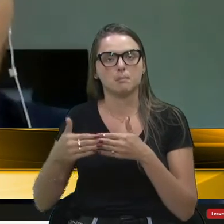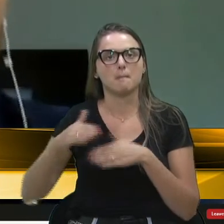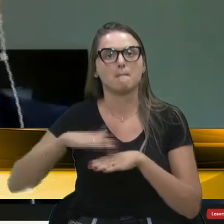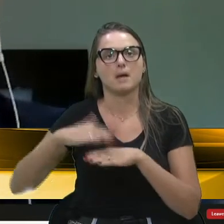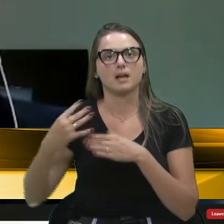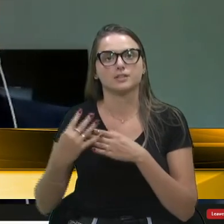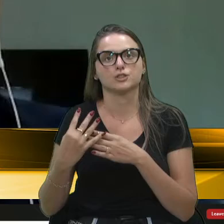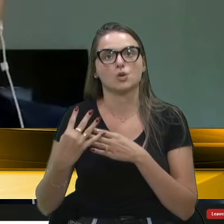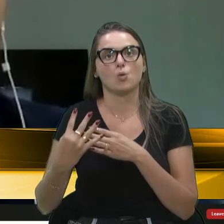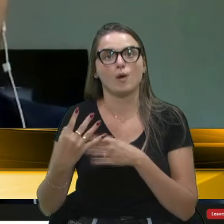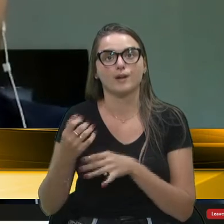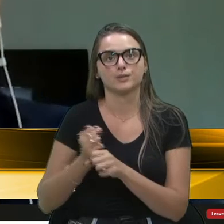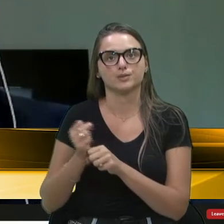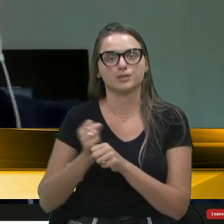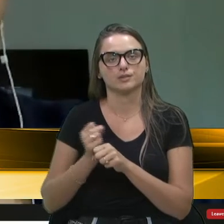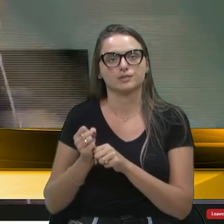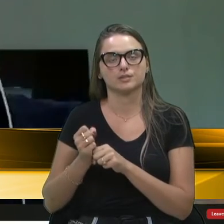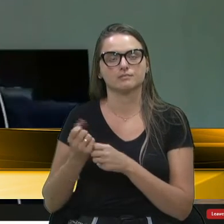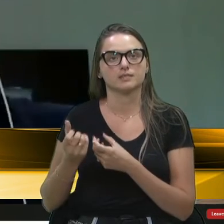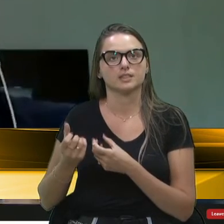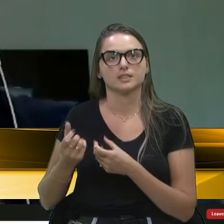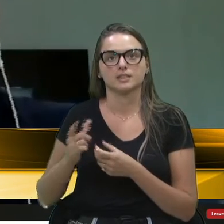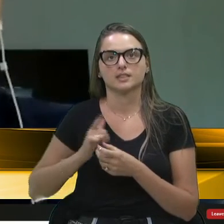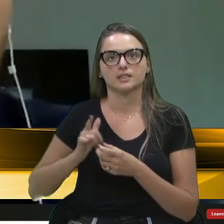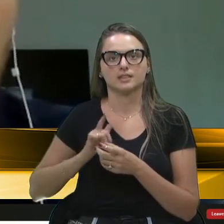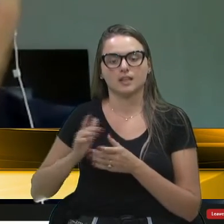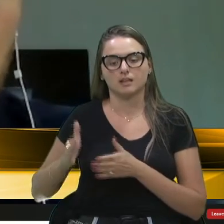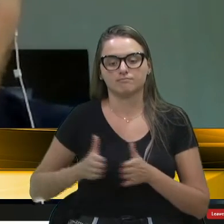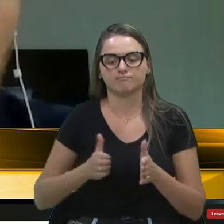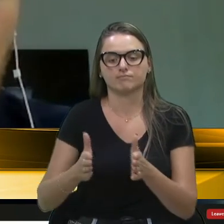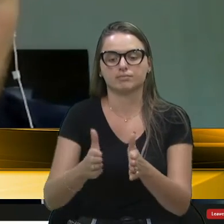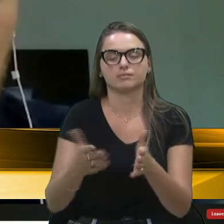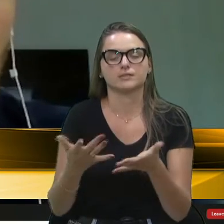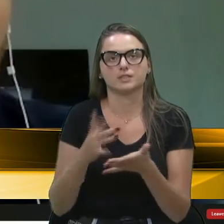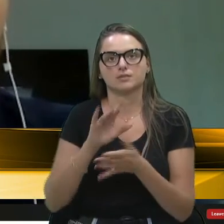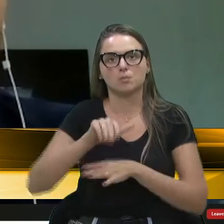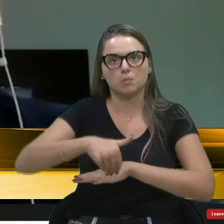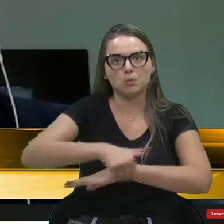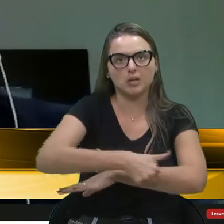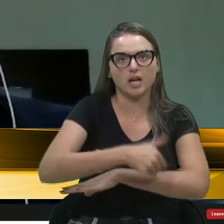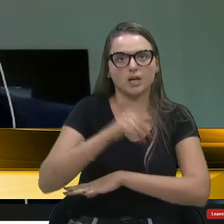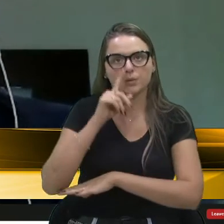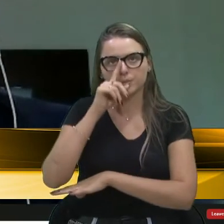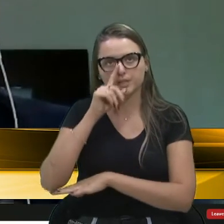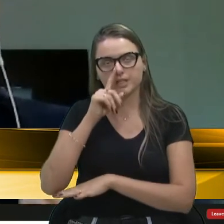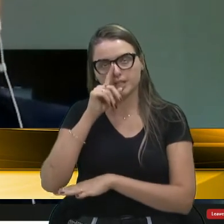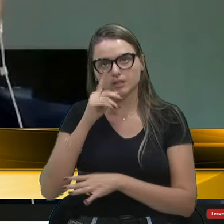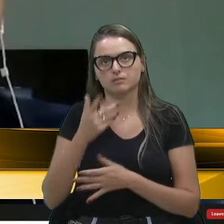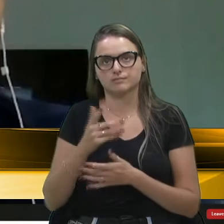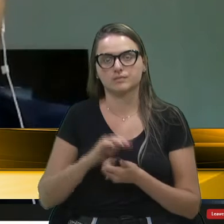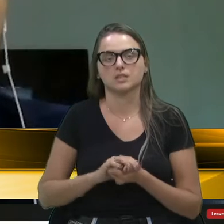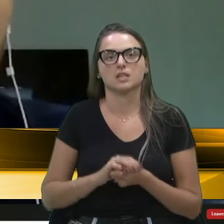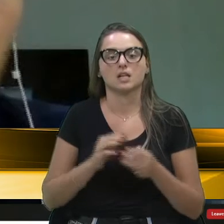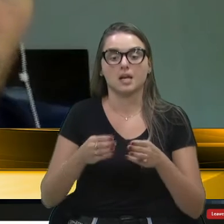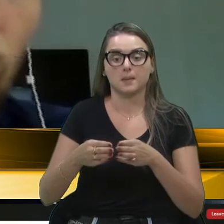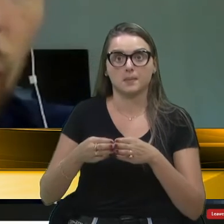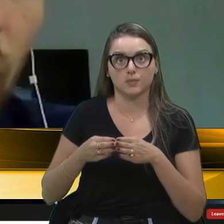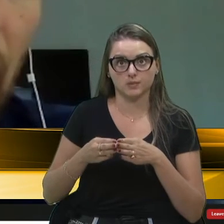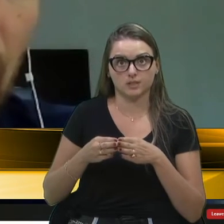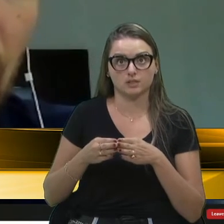anos, entregar uma cidade rodeada de estradas extremamente esburacadas. Então, querendo ou não, tanto a moção